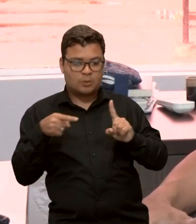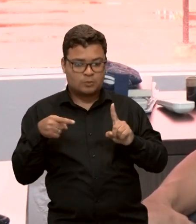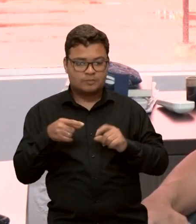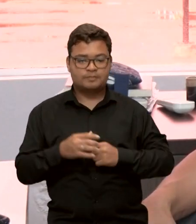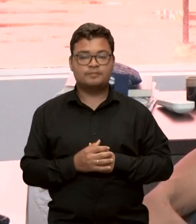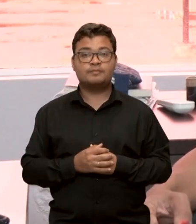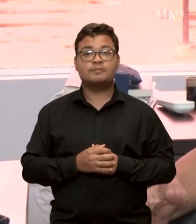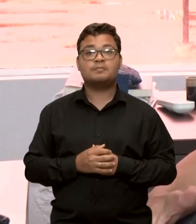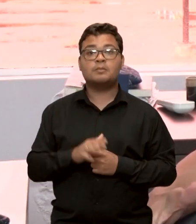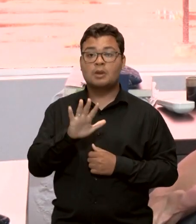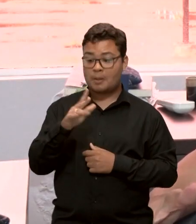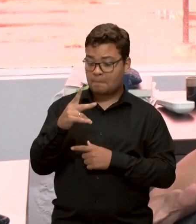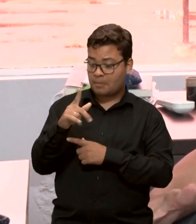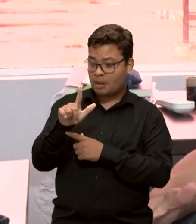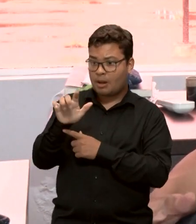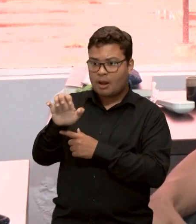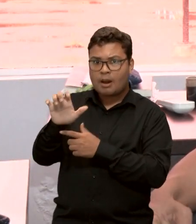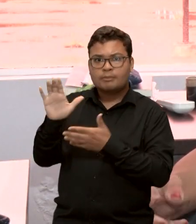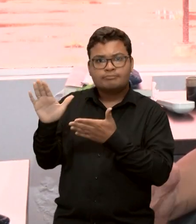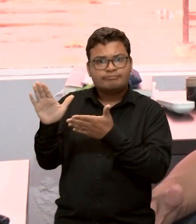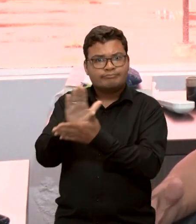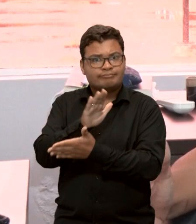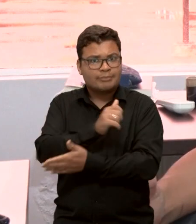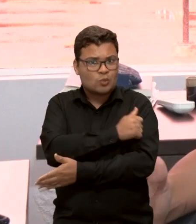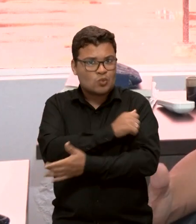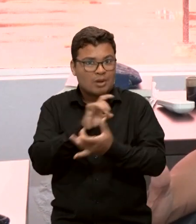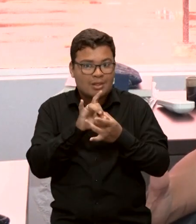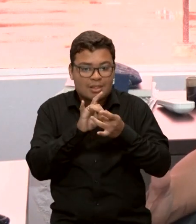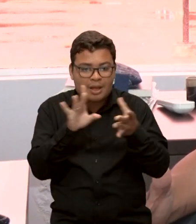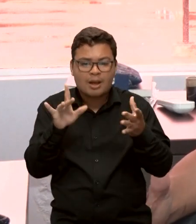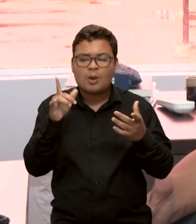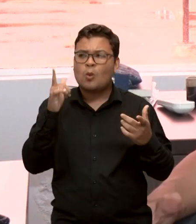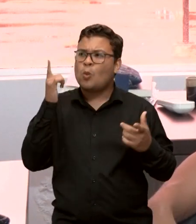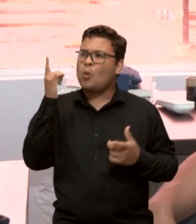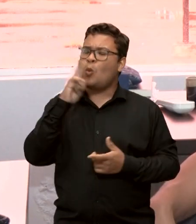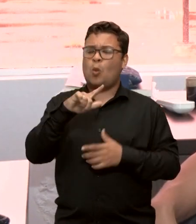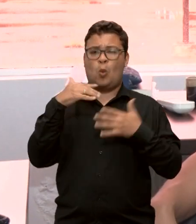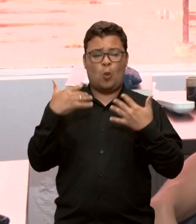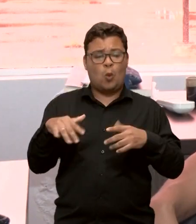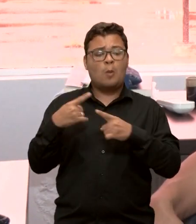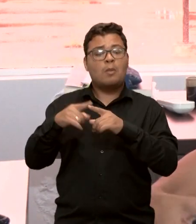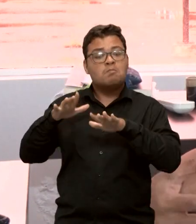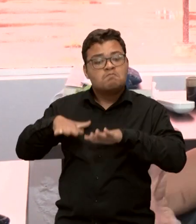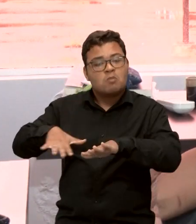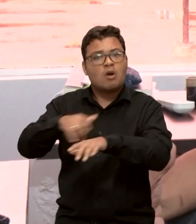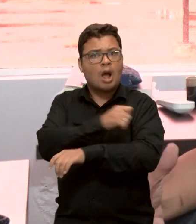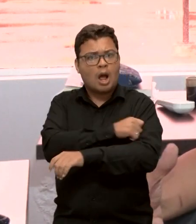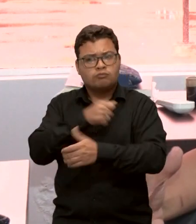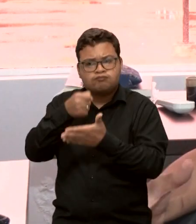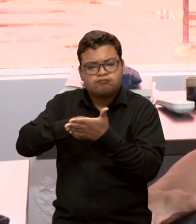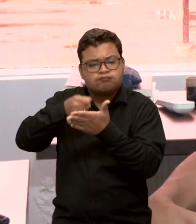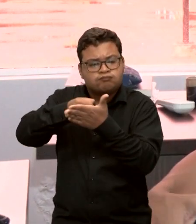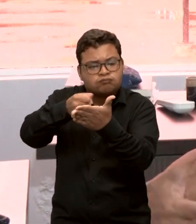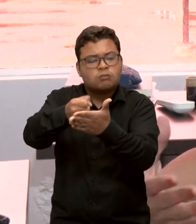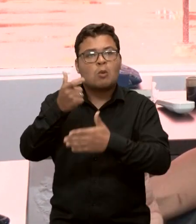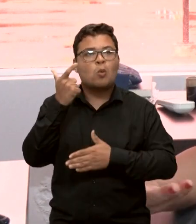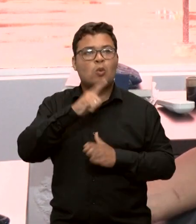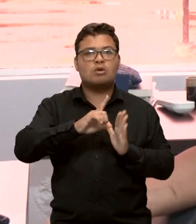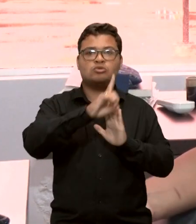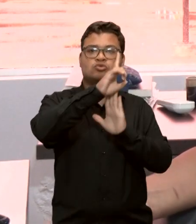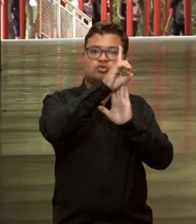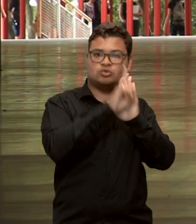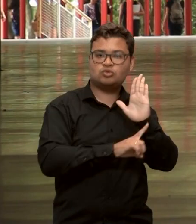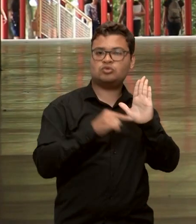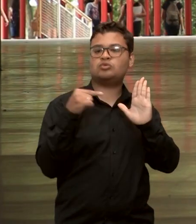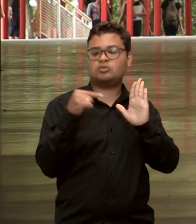estudantil foi uma conquista de muita luta do movimento estudantil para dar o direito para ele, para ampliar